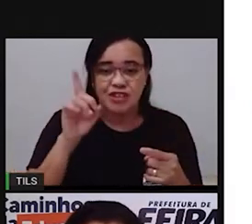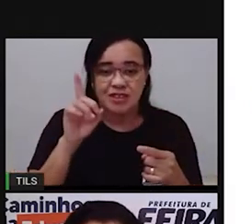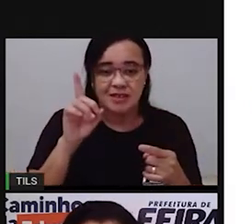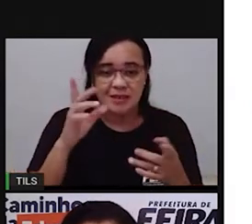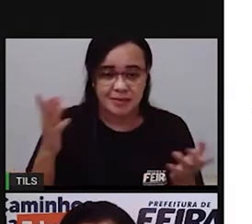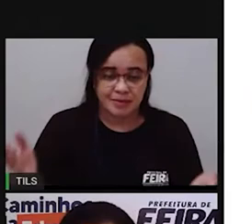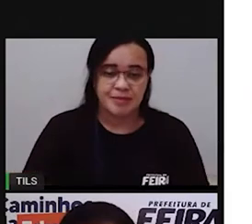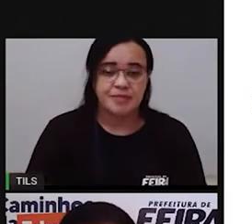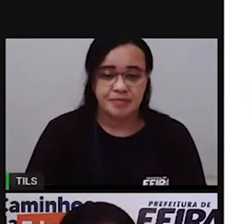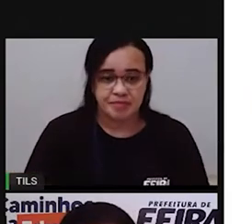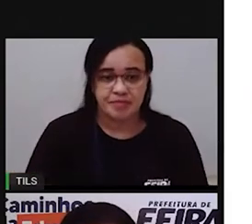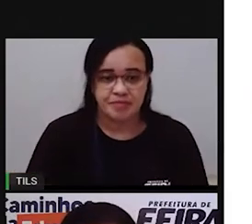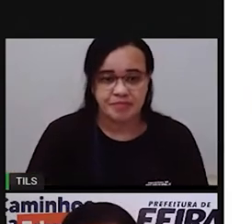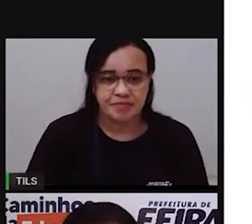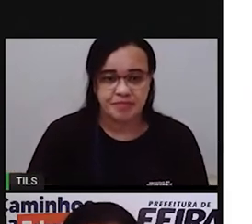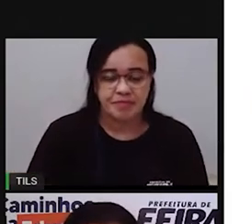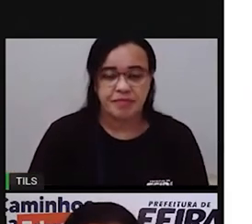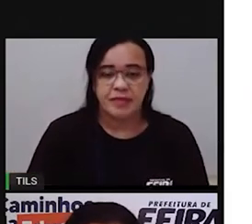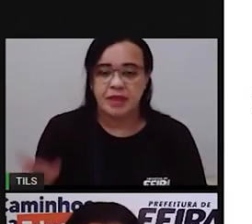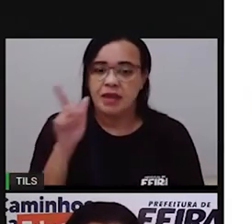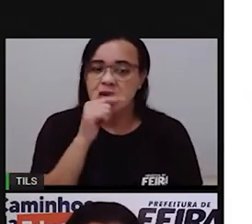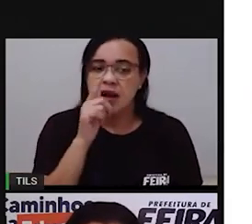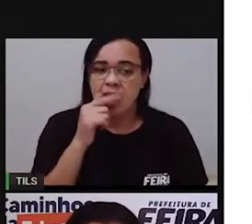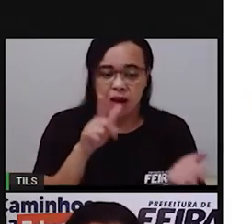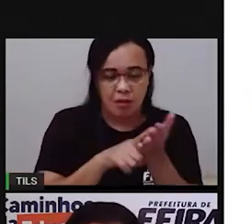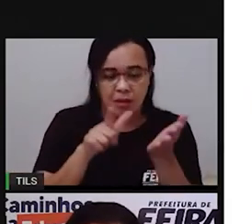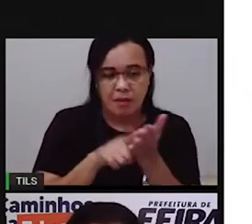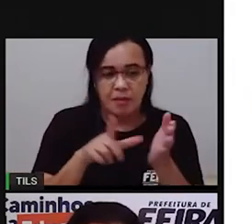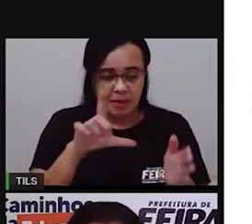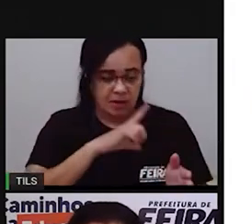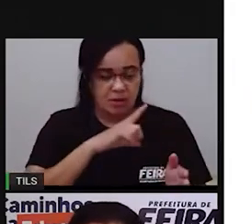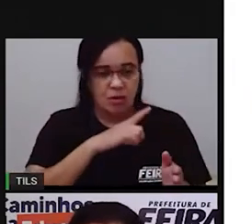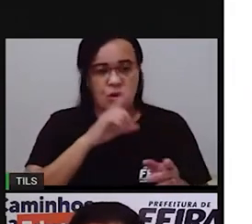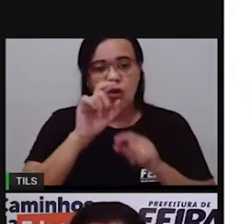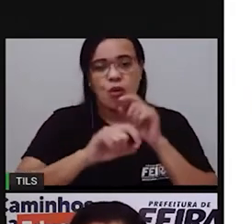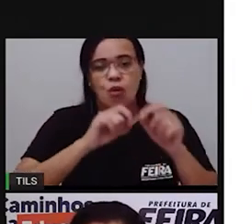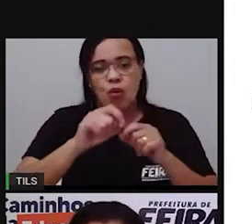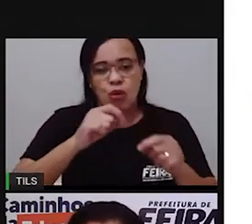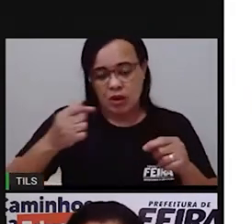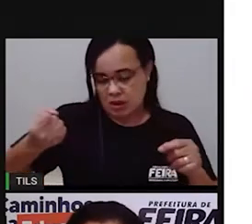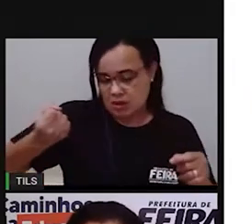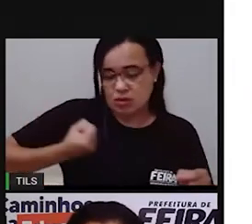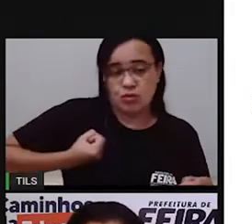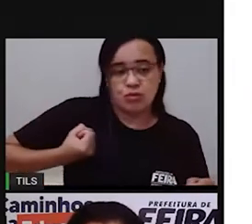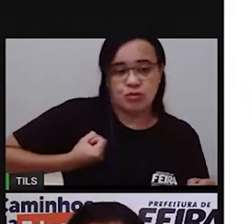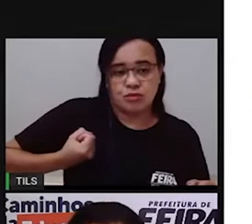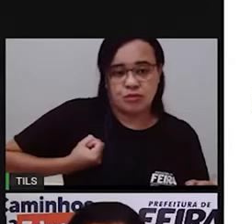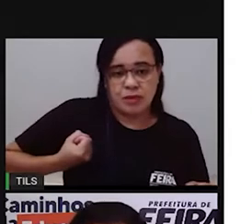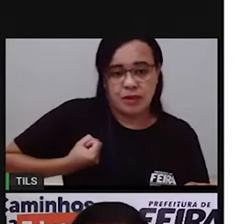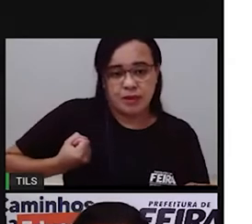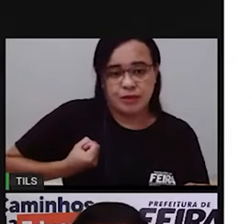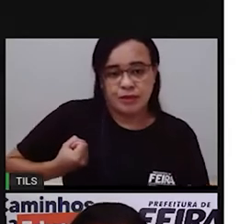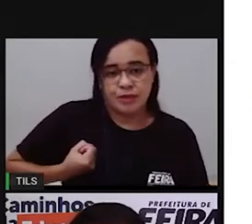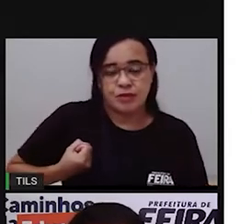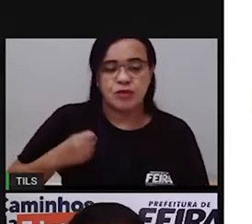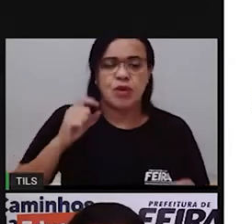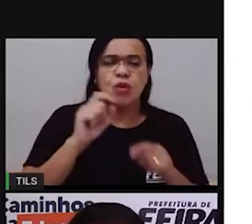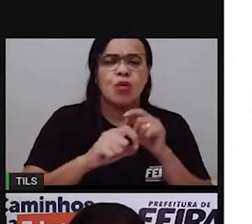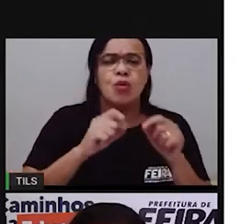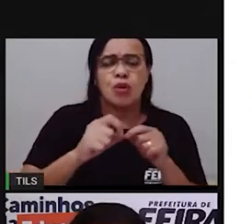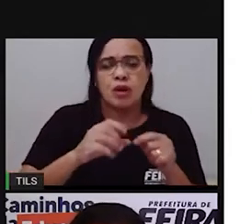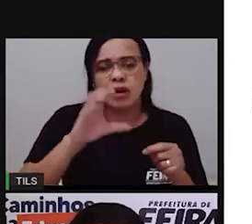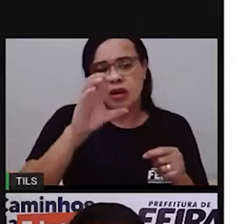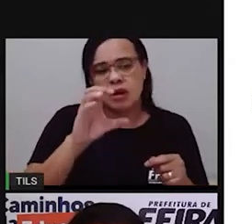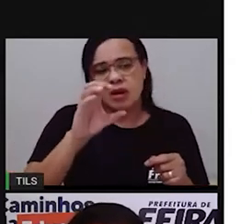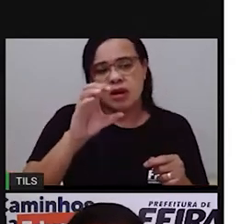na conta de água também aparecem as numerações informando o consumo olha